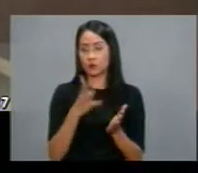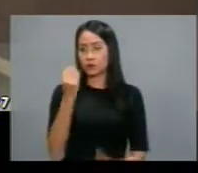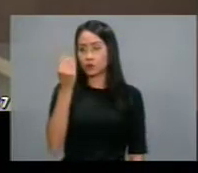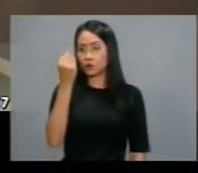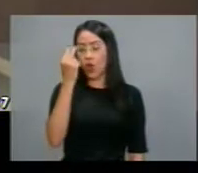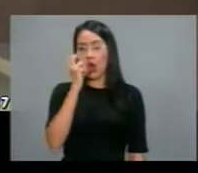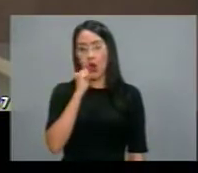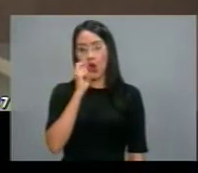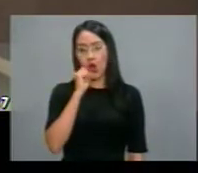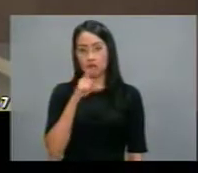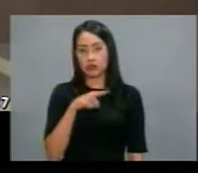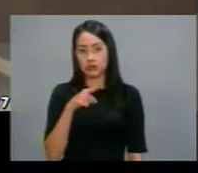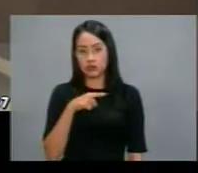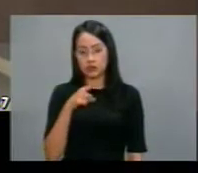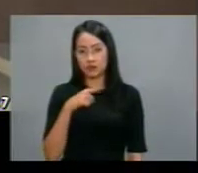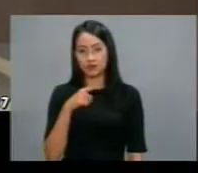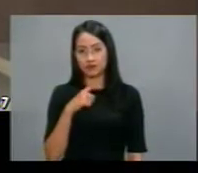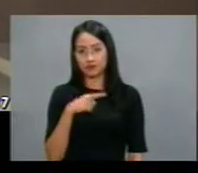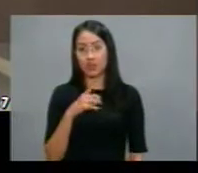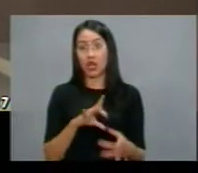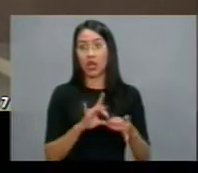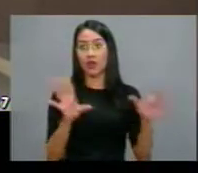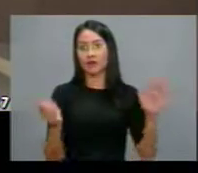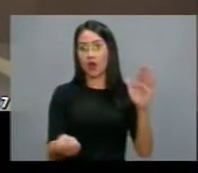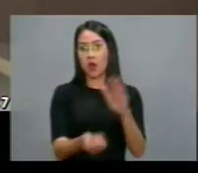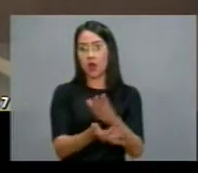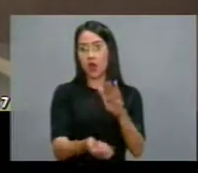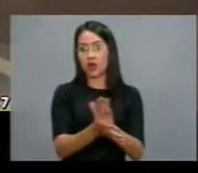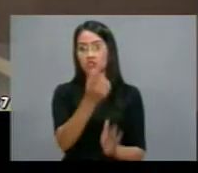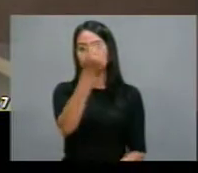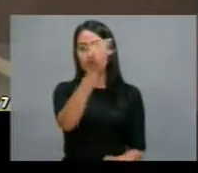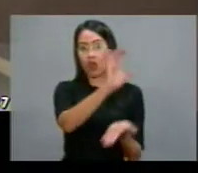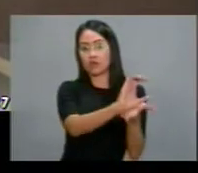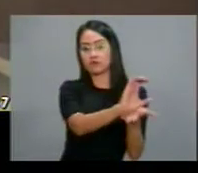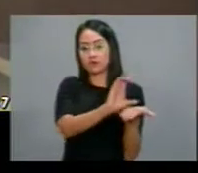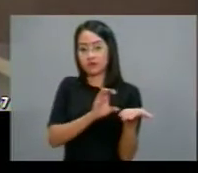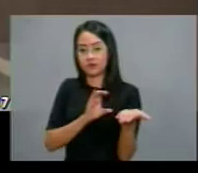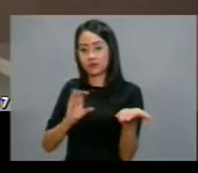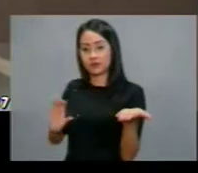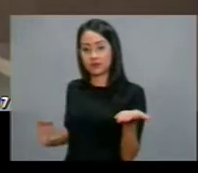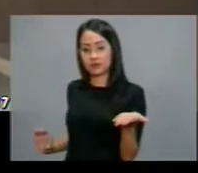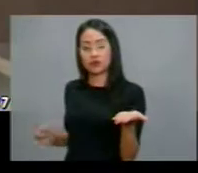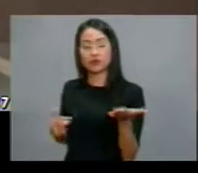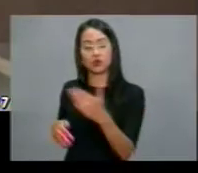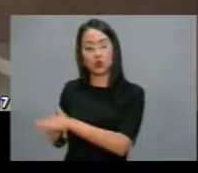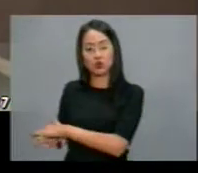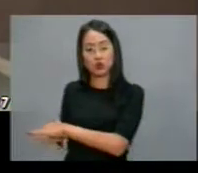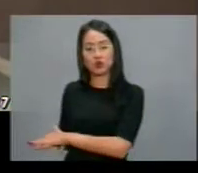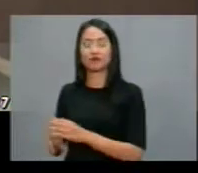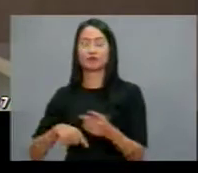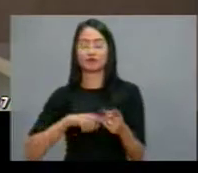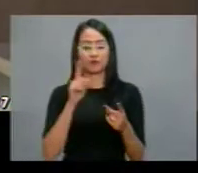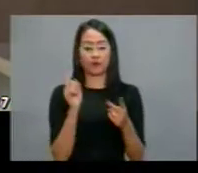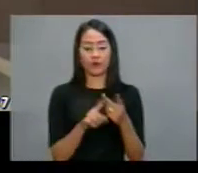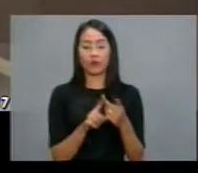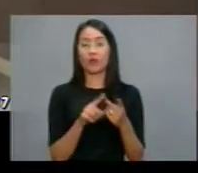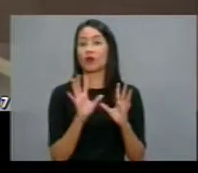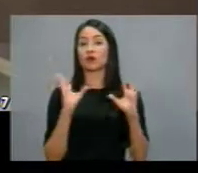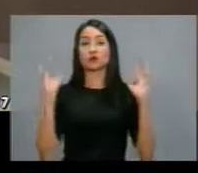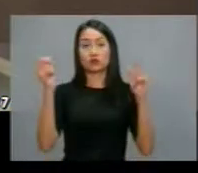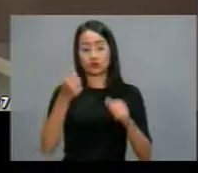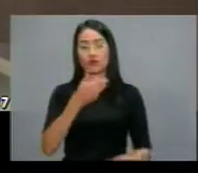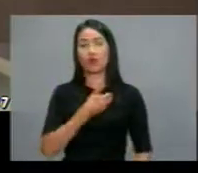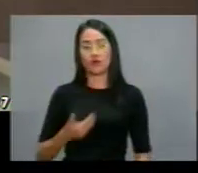que permitiam propinas para mandatários e gestores públicos e que permitiam